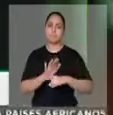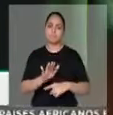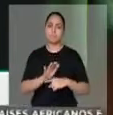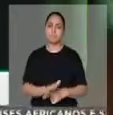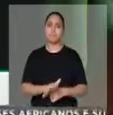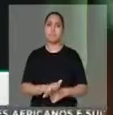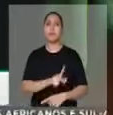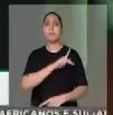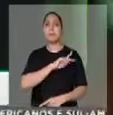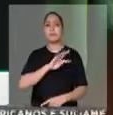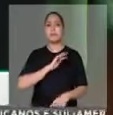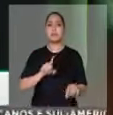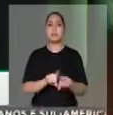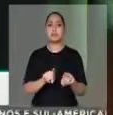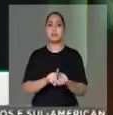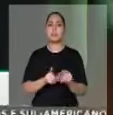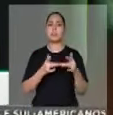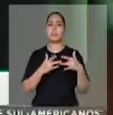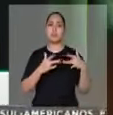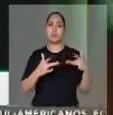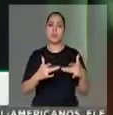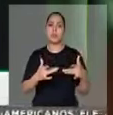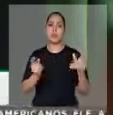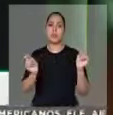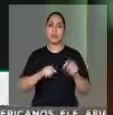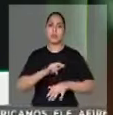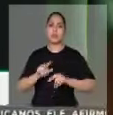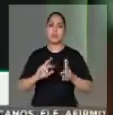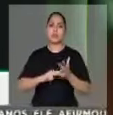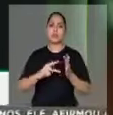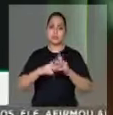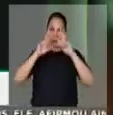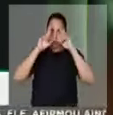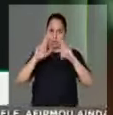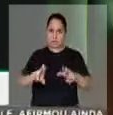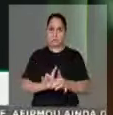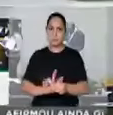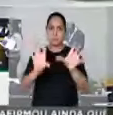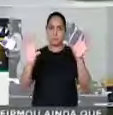do PT e solidariedade ao algo que nos une, que é o respeito da democracia.